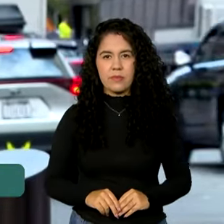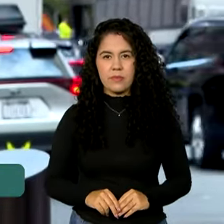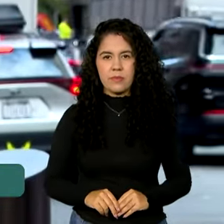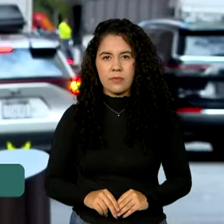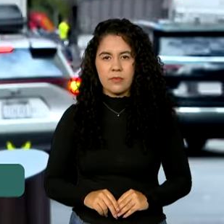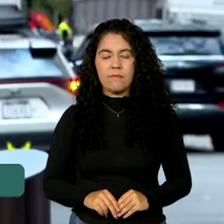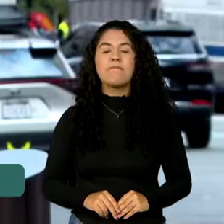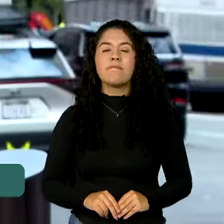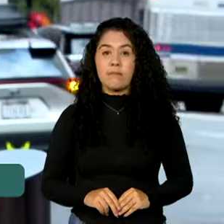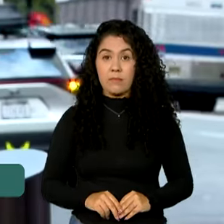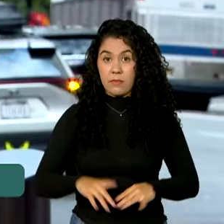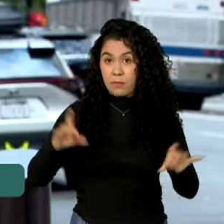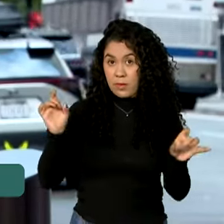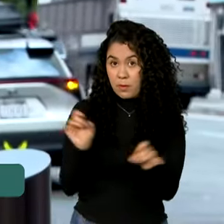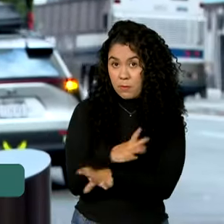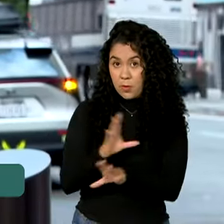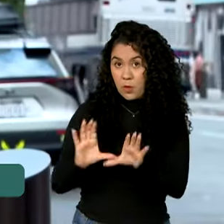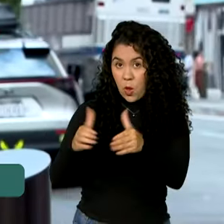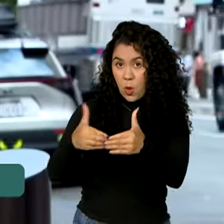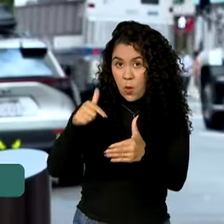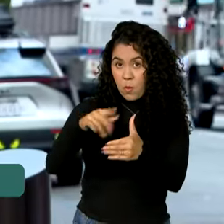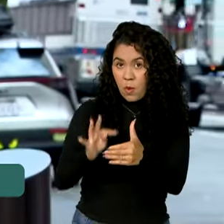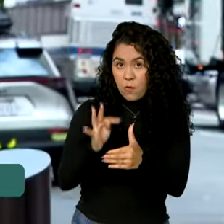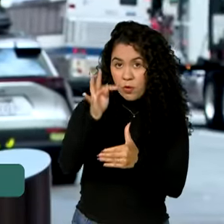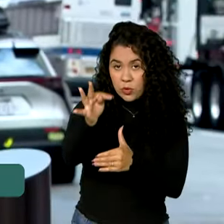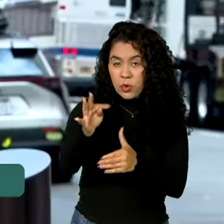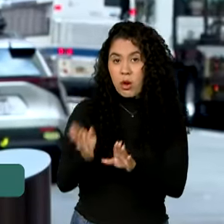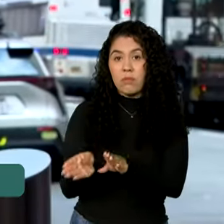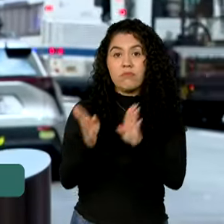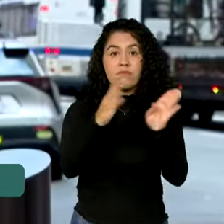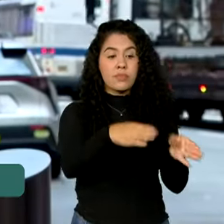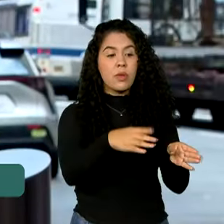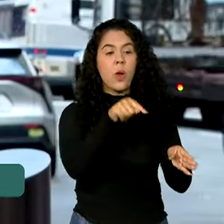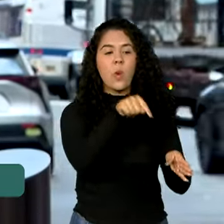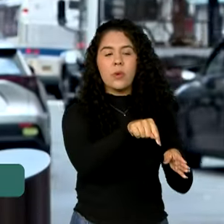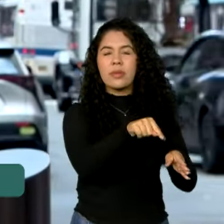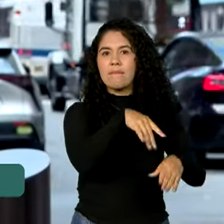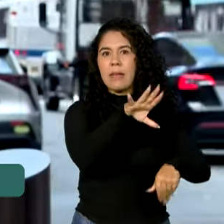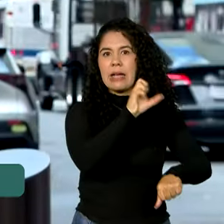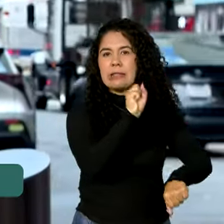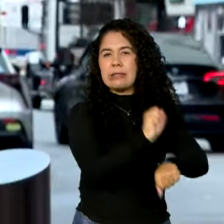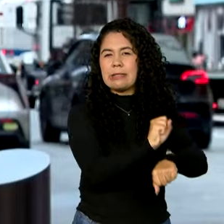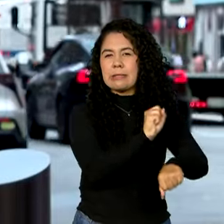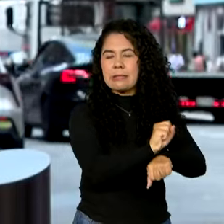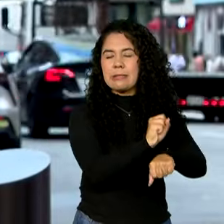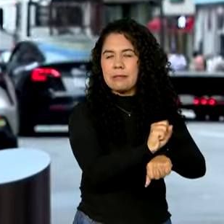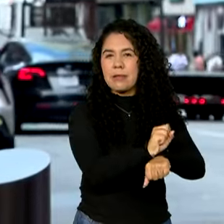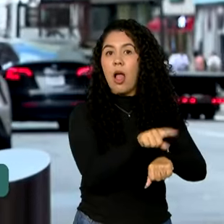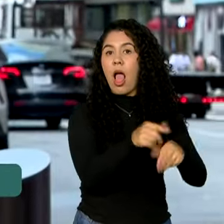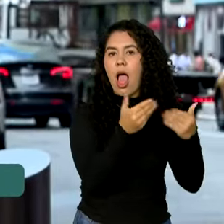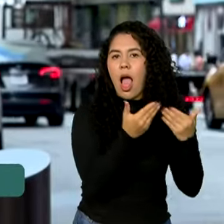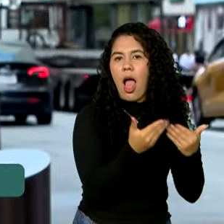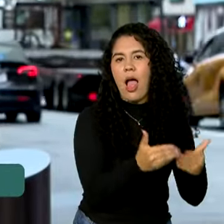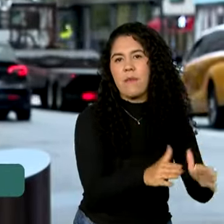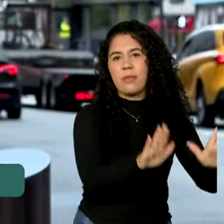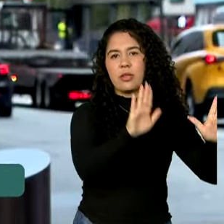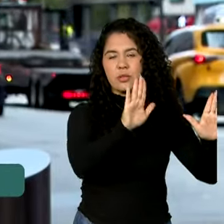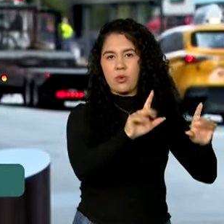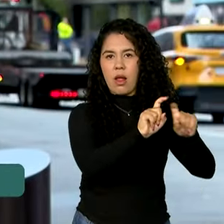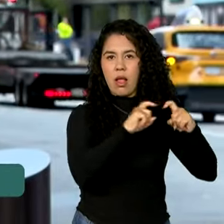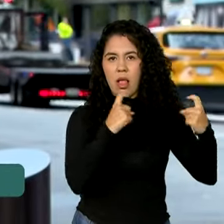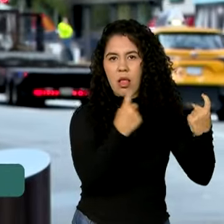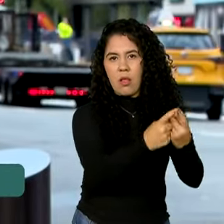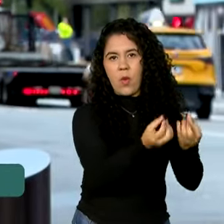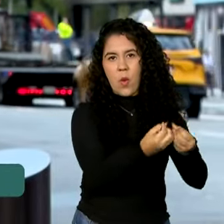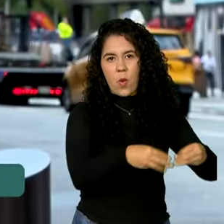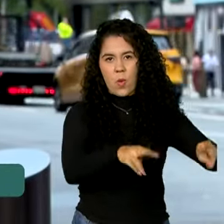E depois da Cúpula do Futuro, tem o momento mais aguardado dessa agenda em Nova Iorque, que é a abertura da Assembleia das